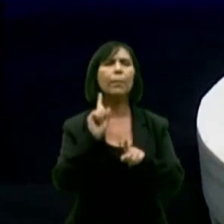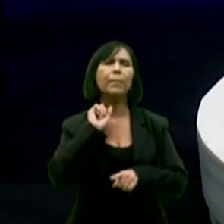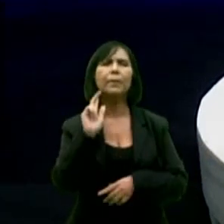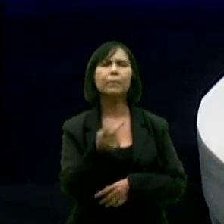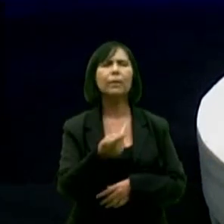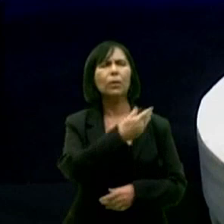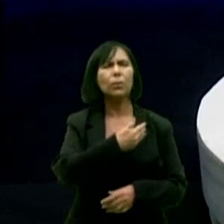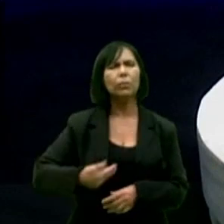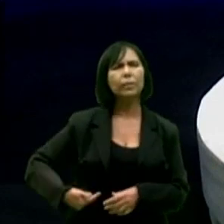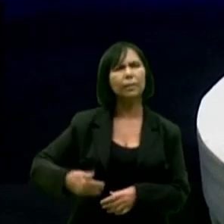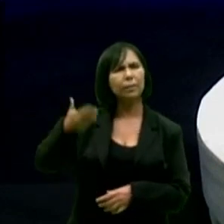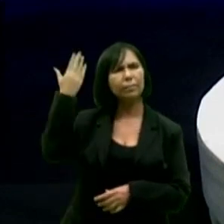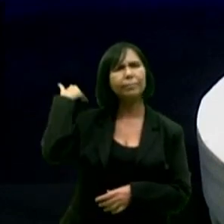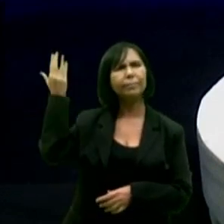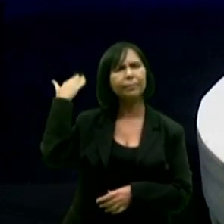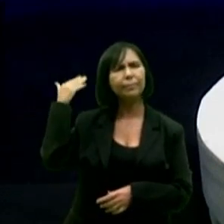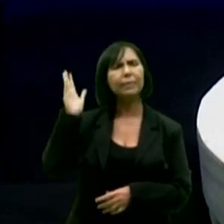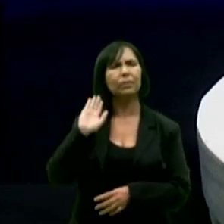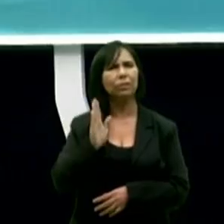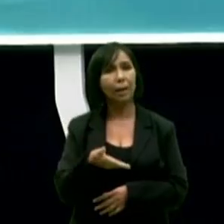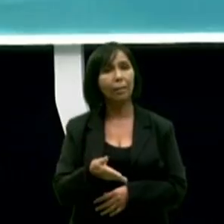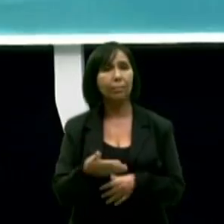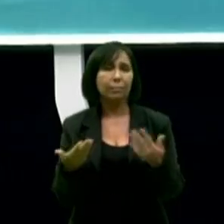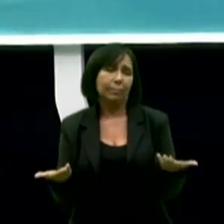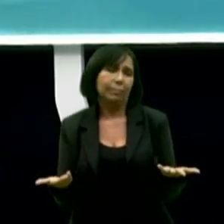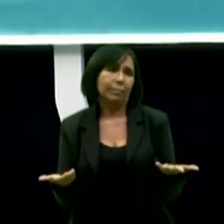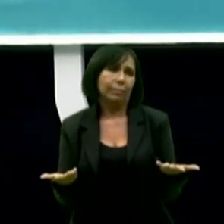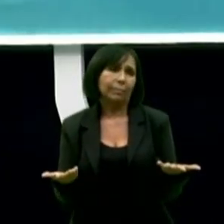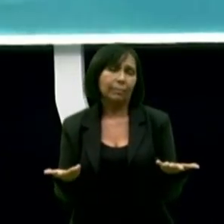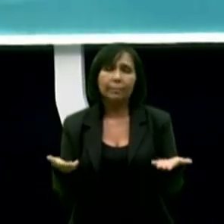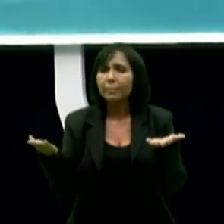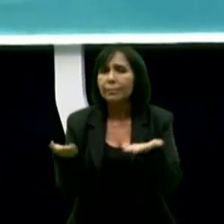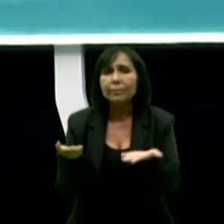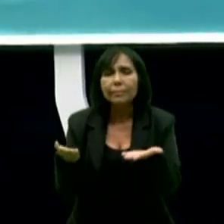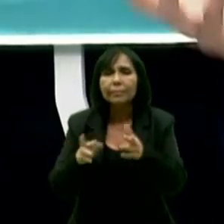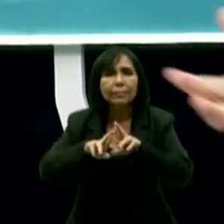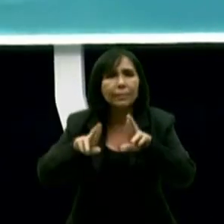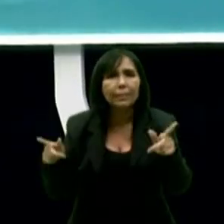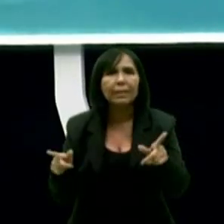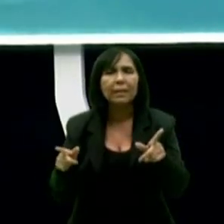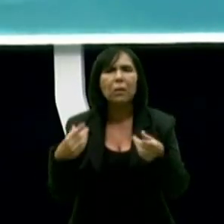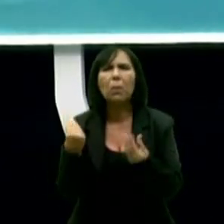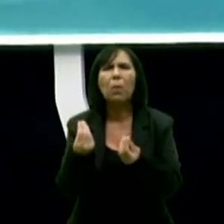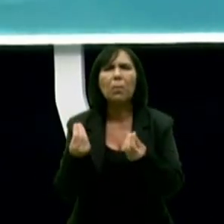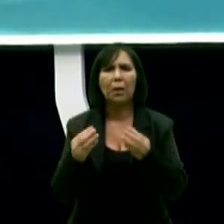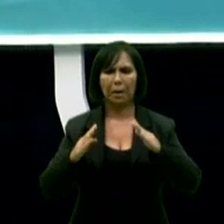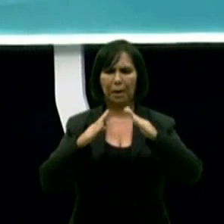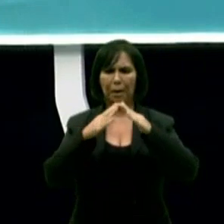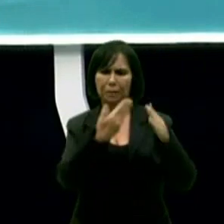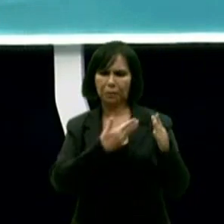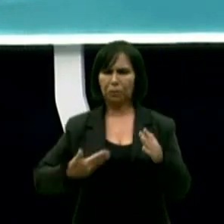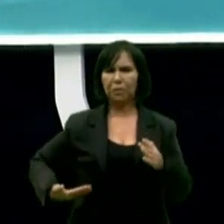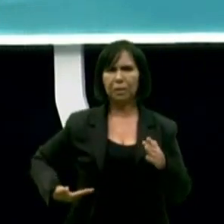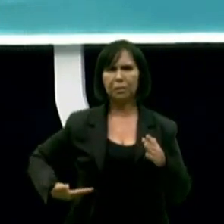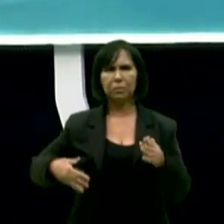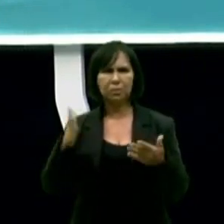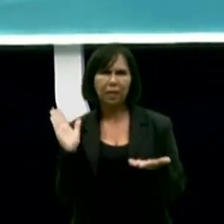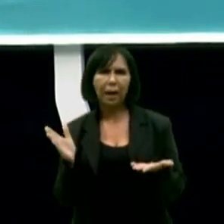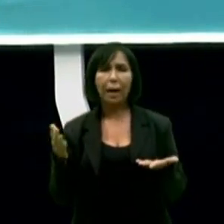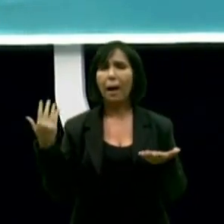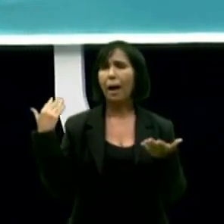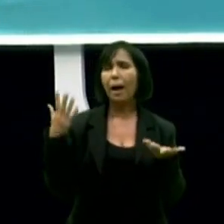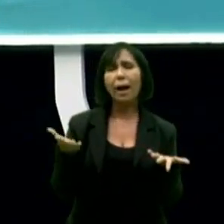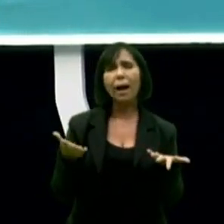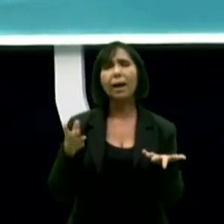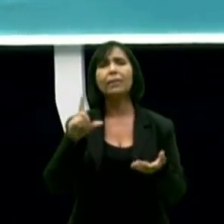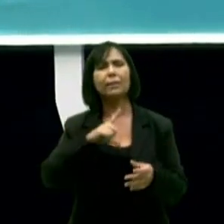tendo essa mentalidade óbvia, que não tem mais espaço para isso, para um palácio do governador, transformou a residência oficial num parque público. É